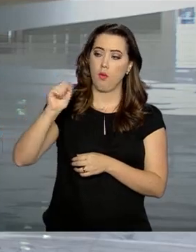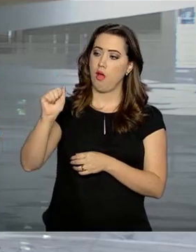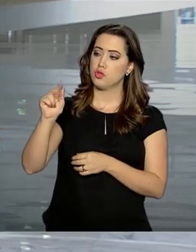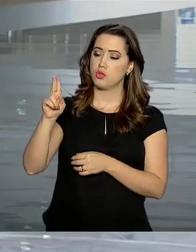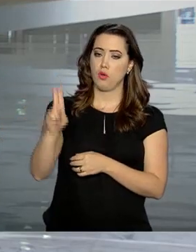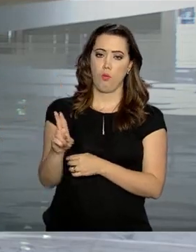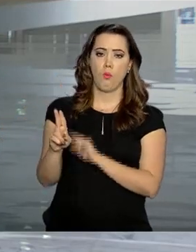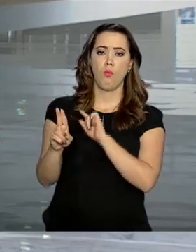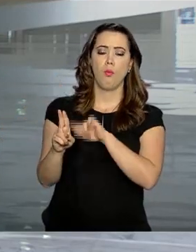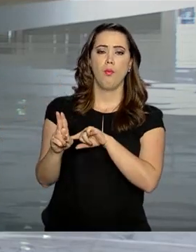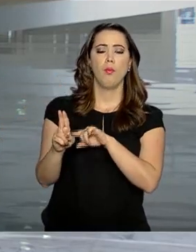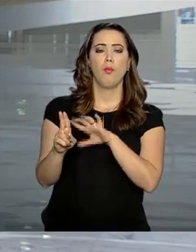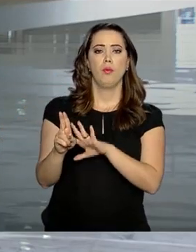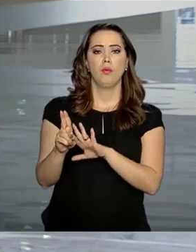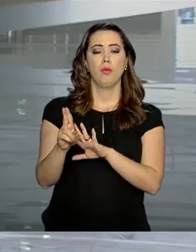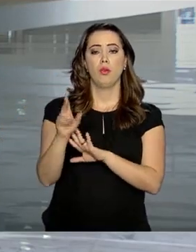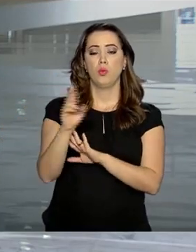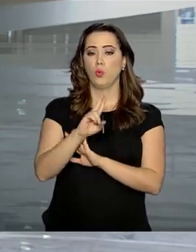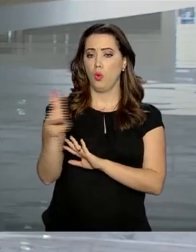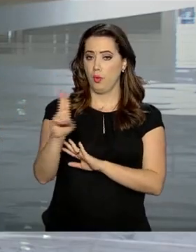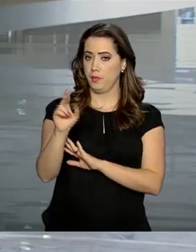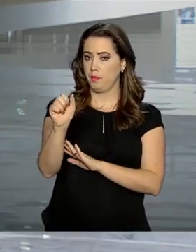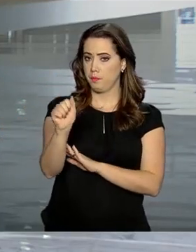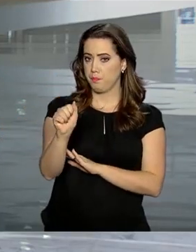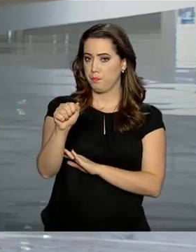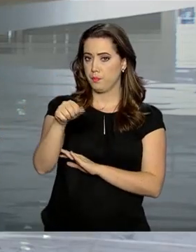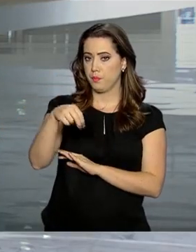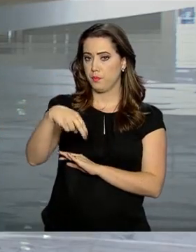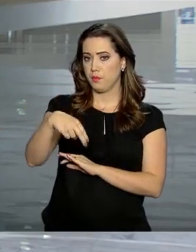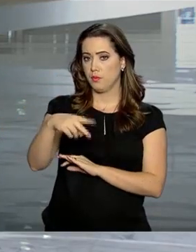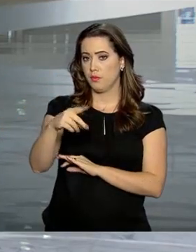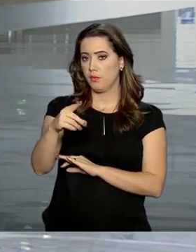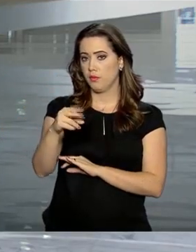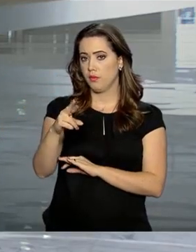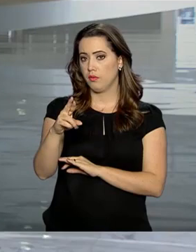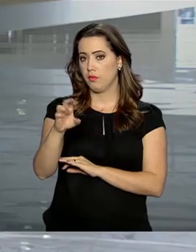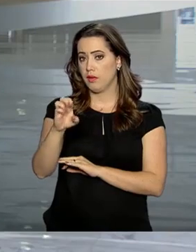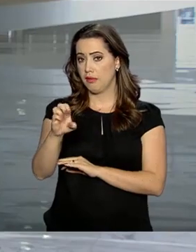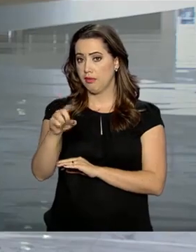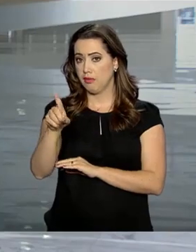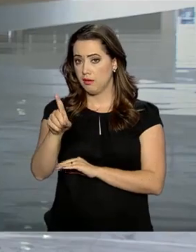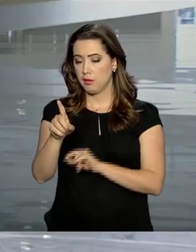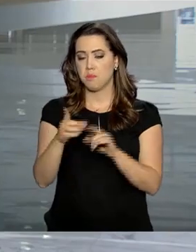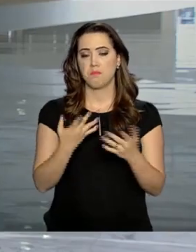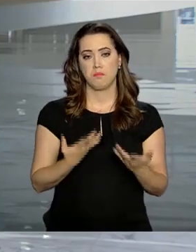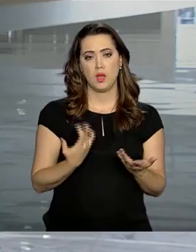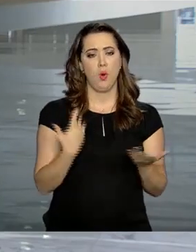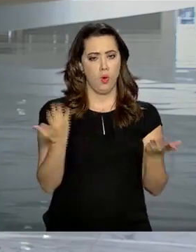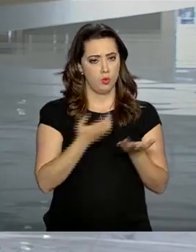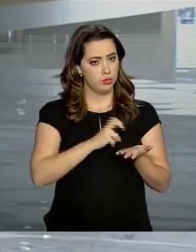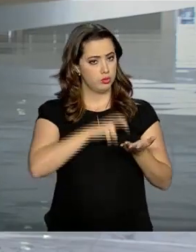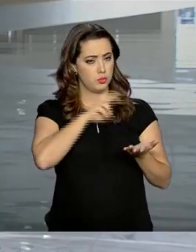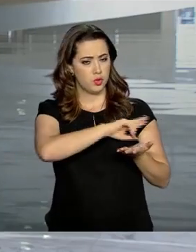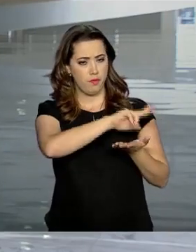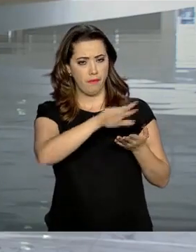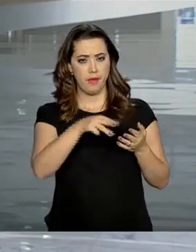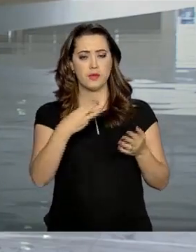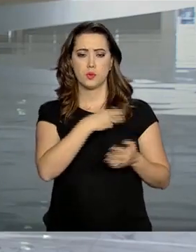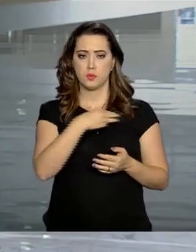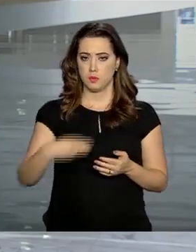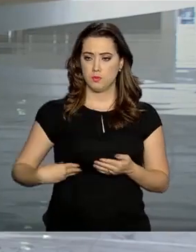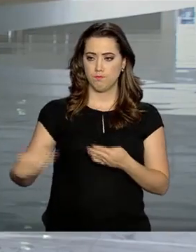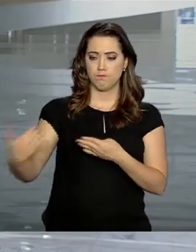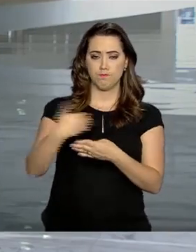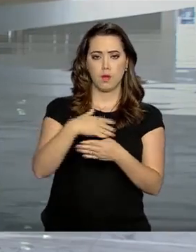Luiz de Almeida. Durante a manhã de hoje, a agenda do presidente foi intensa, ele recebeu vários ministros aqui no Palácio do Planalto